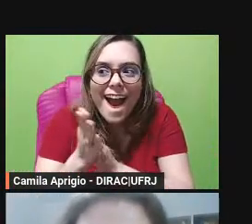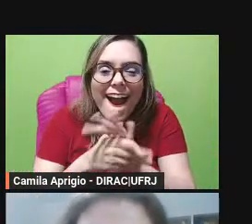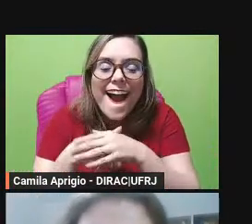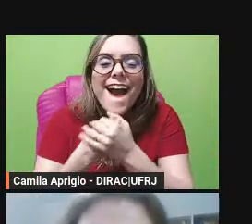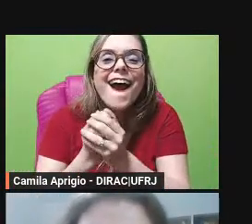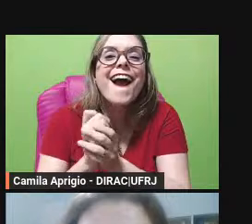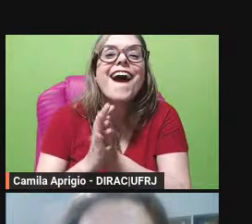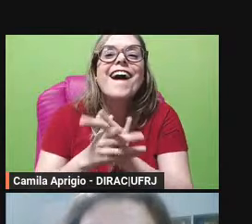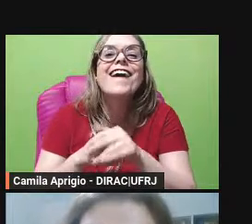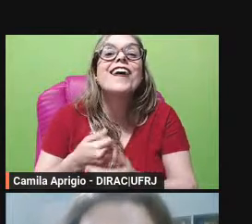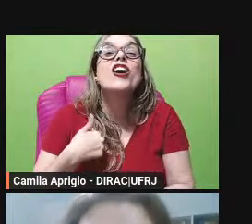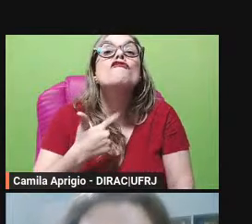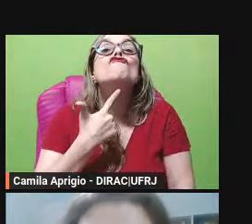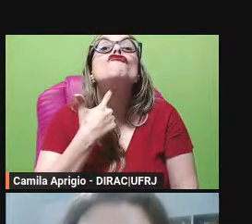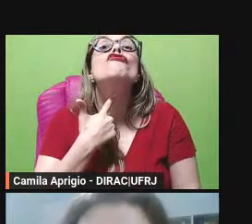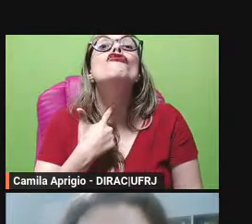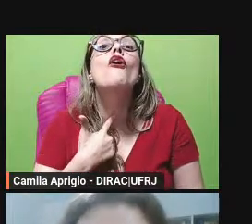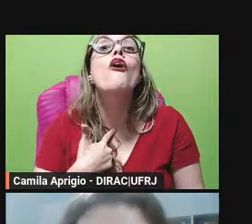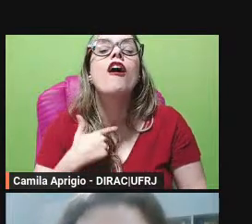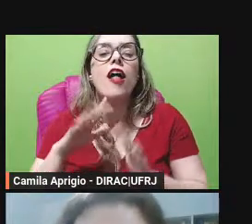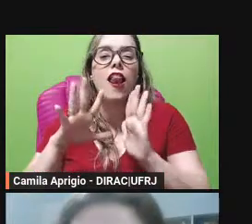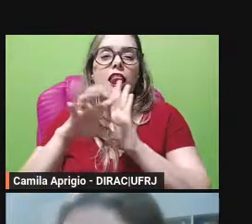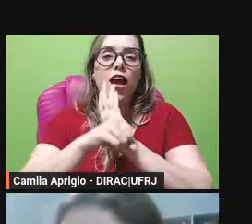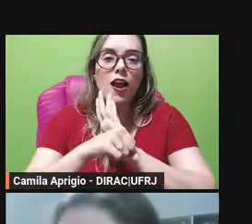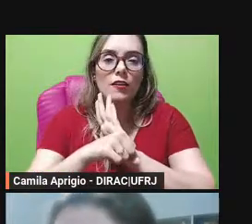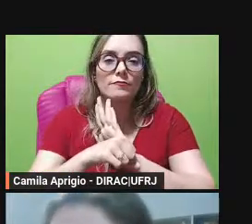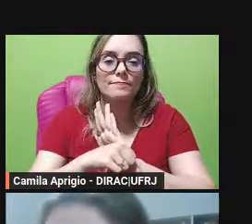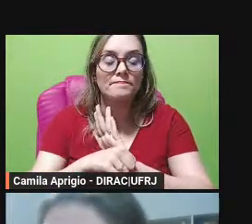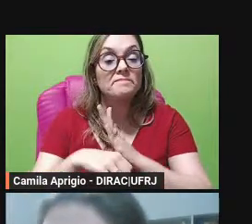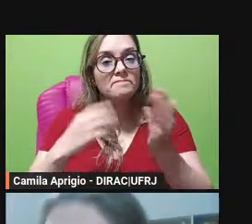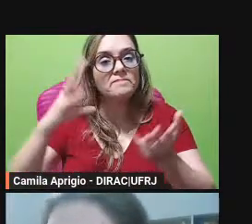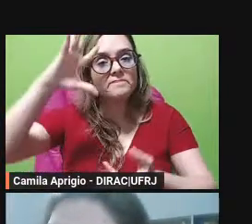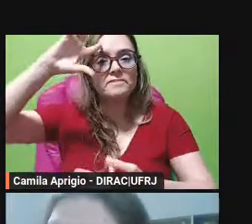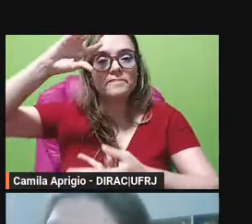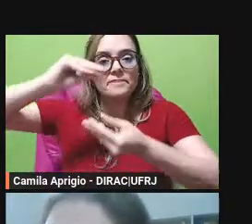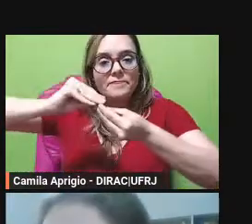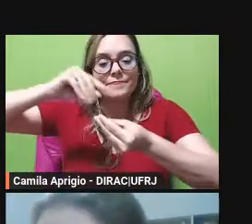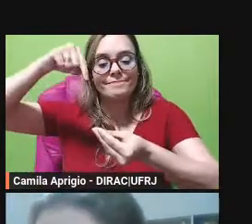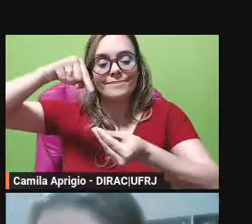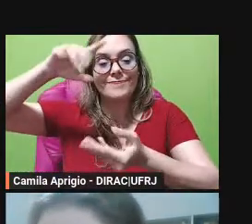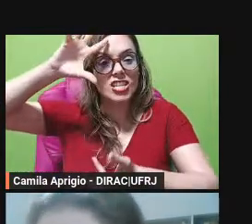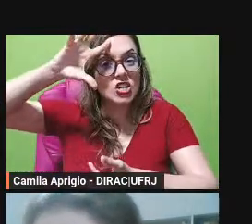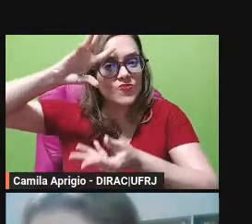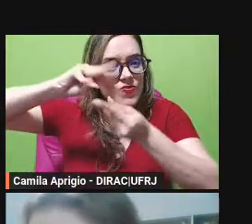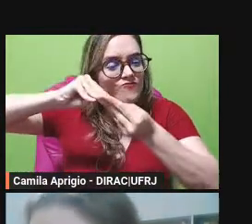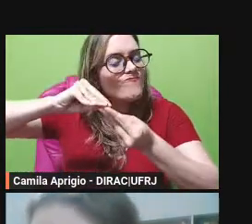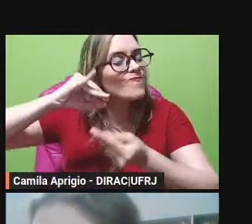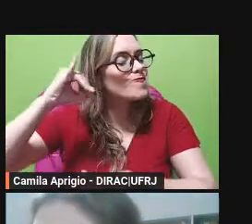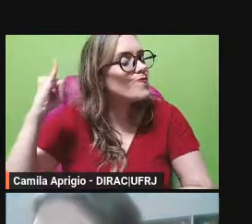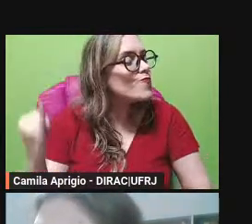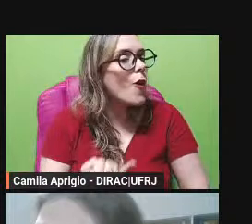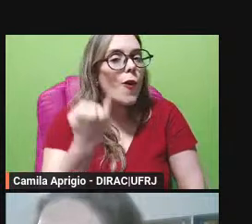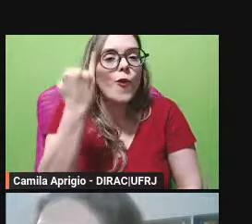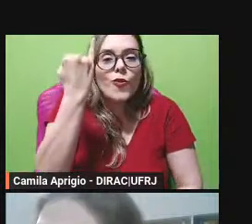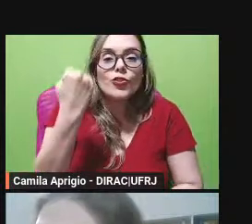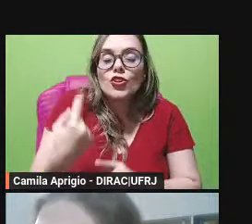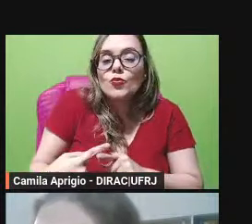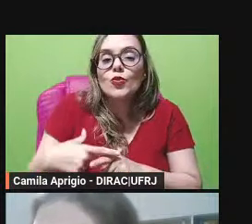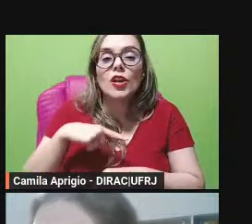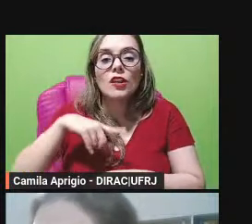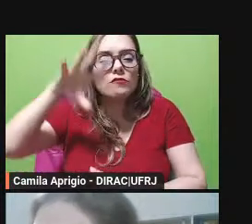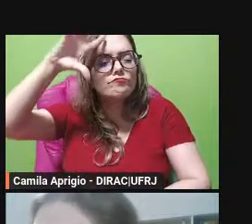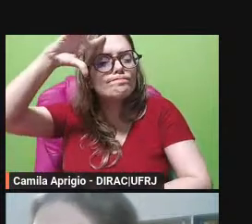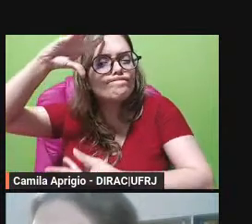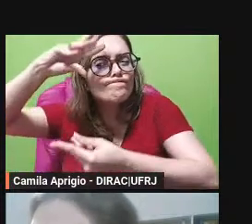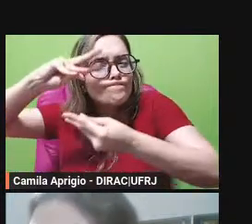o Leutique desfecha a sua narrativa logo é bom não